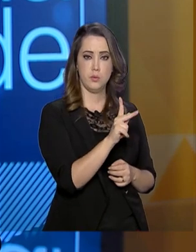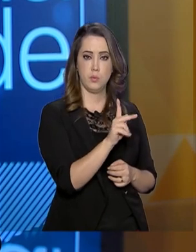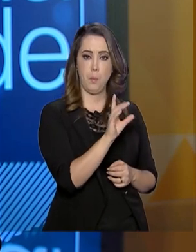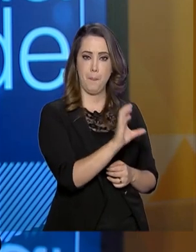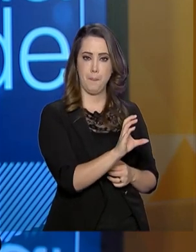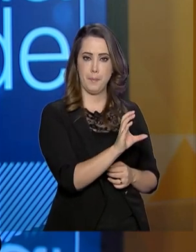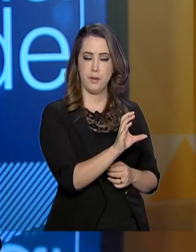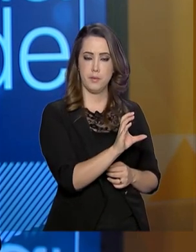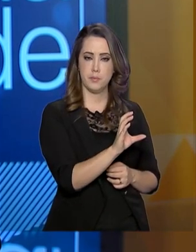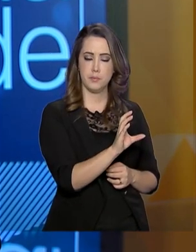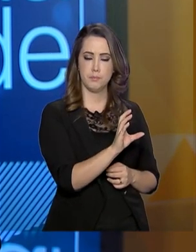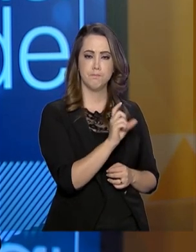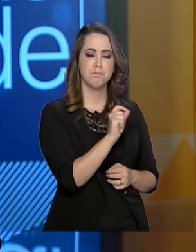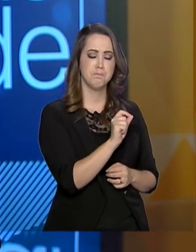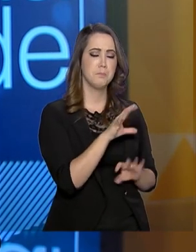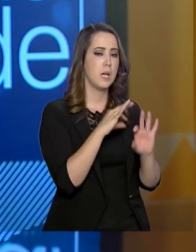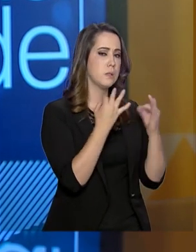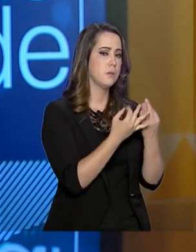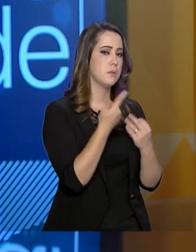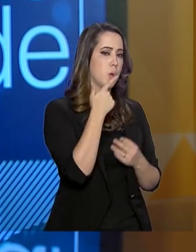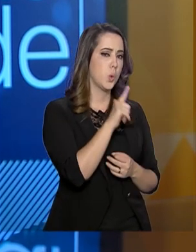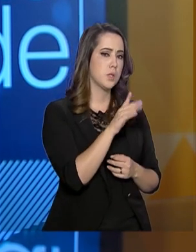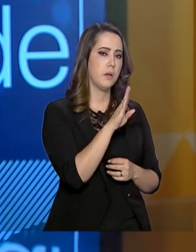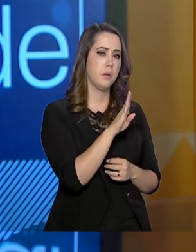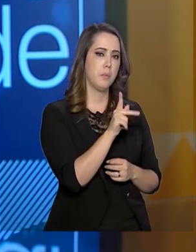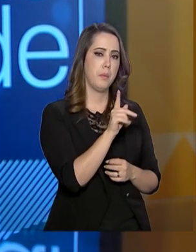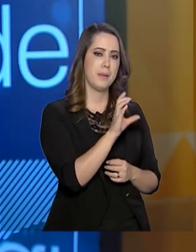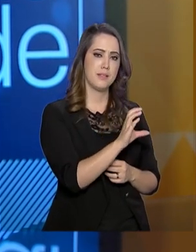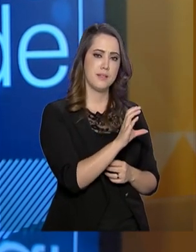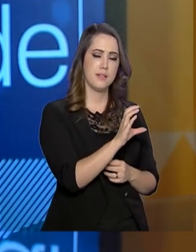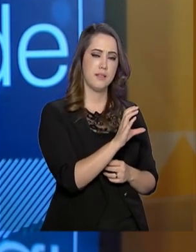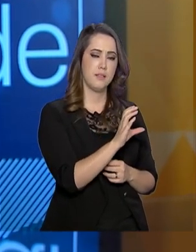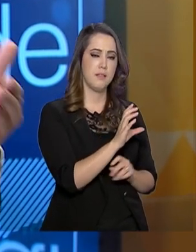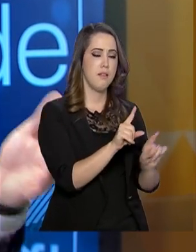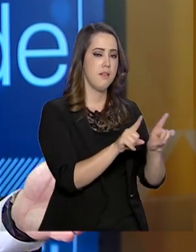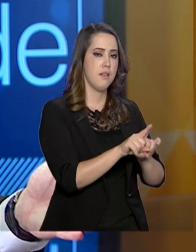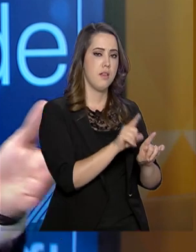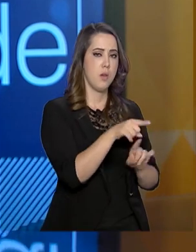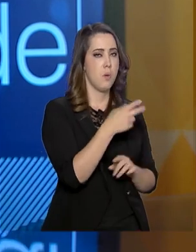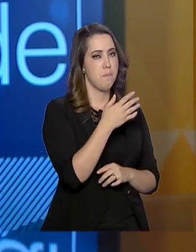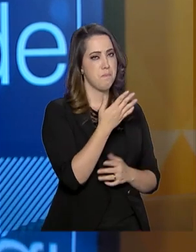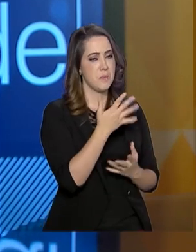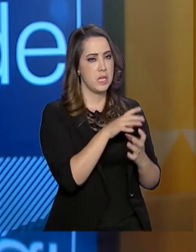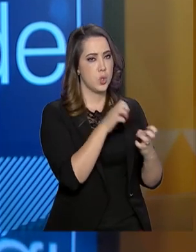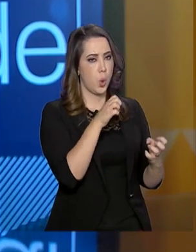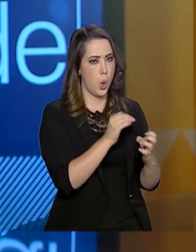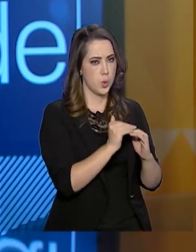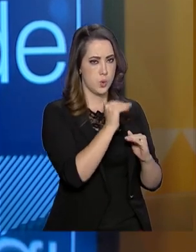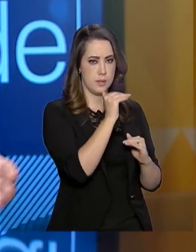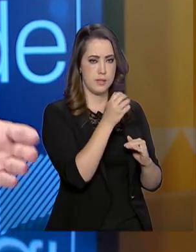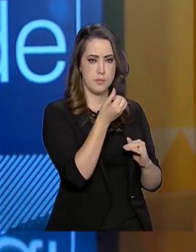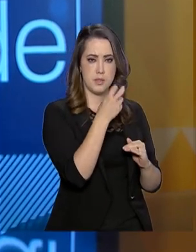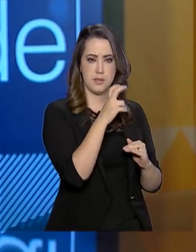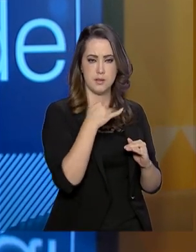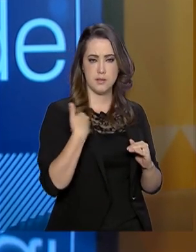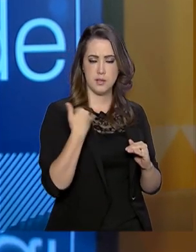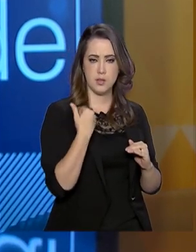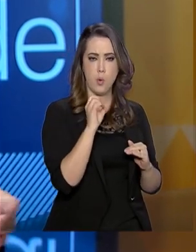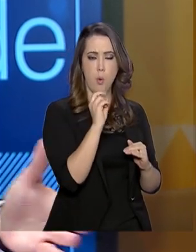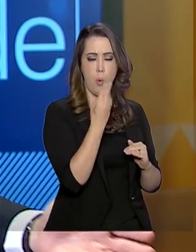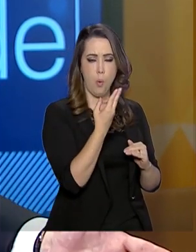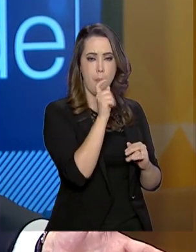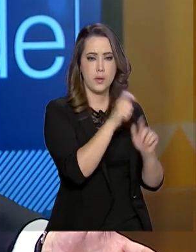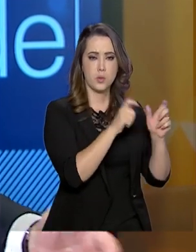As famílias para terem acesso ao benefício de prestação continuada, no caso, idosos a partir de 65 anos e pessoas com